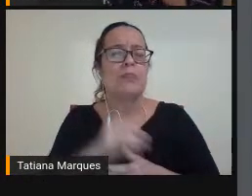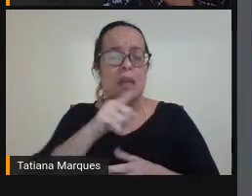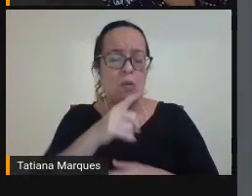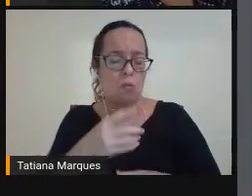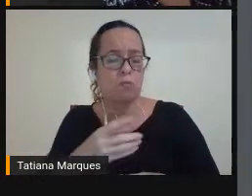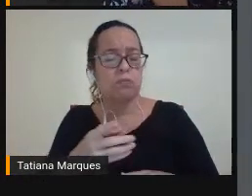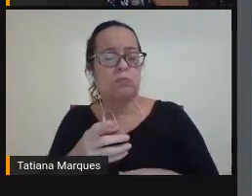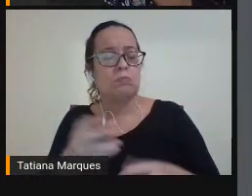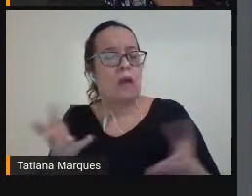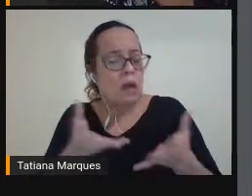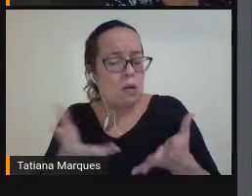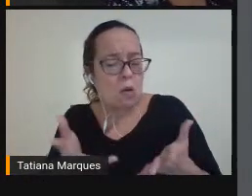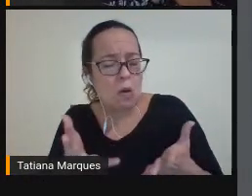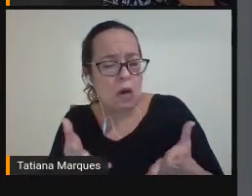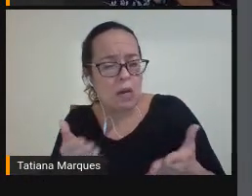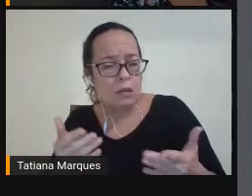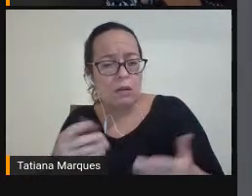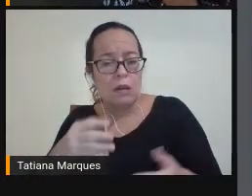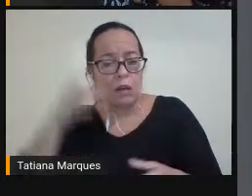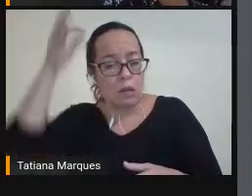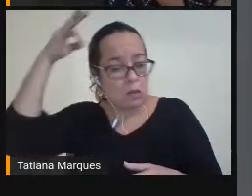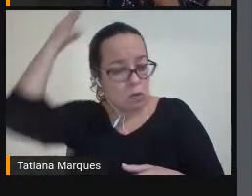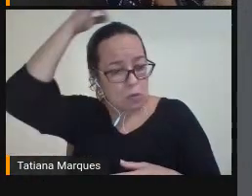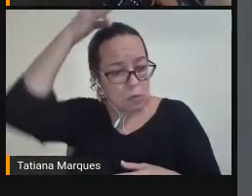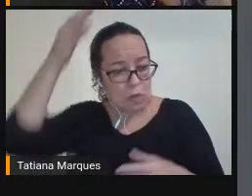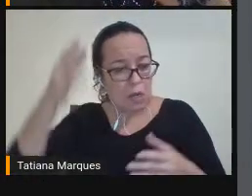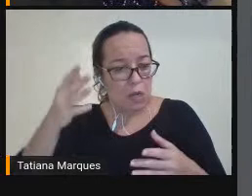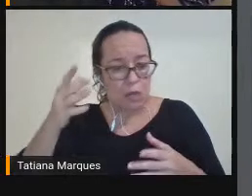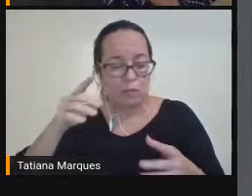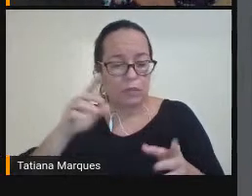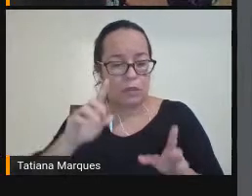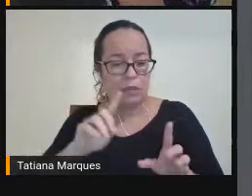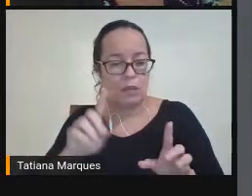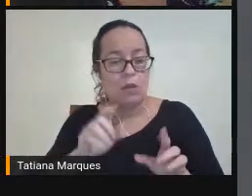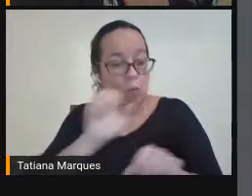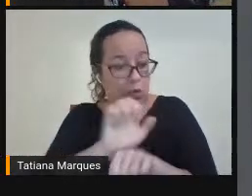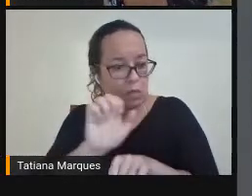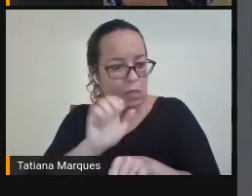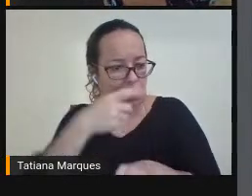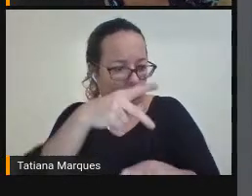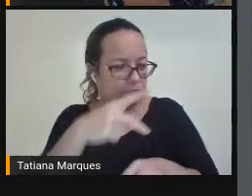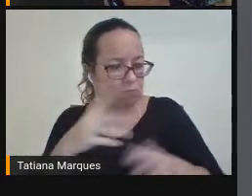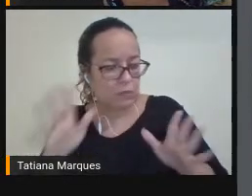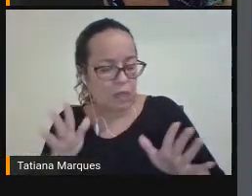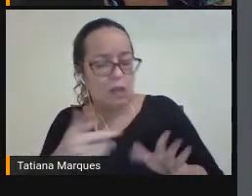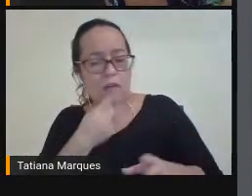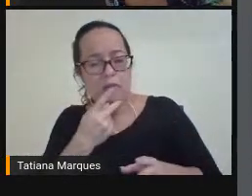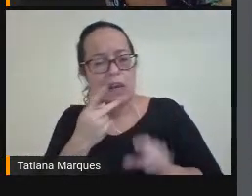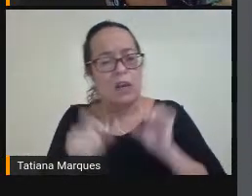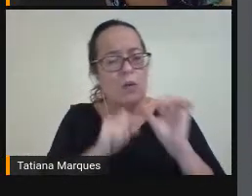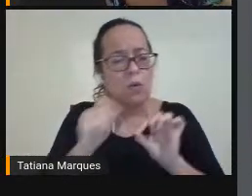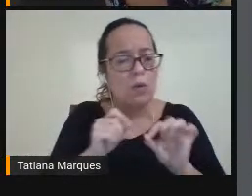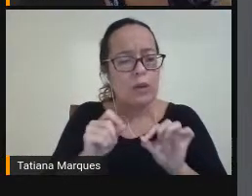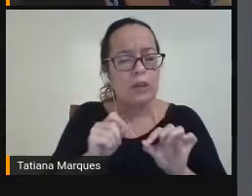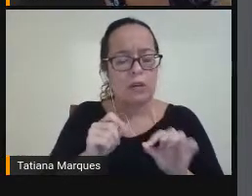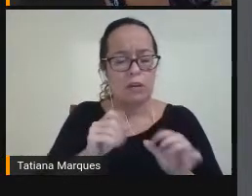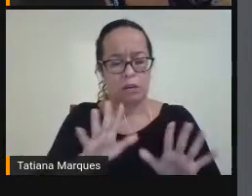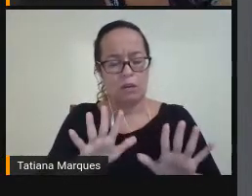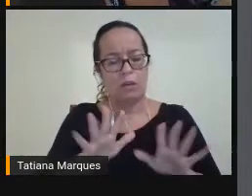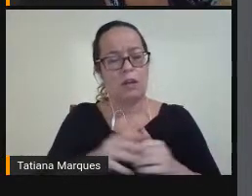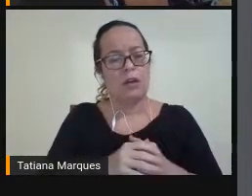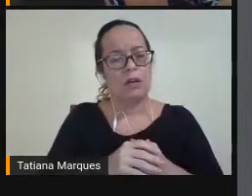uma formação Aqui no meu estado Onde uma das coisas Que eu falei Né? Que eu acho Importante A gente está